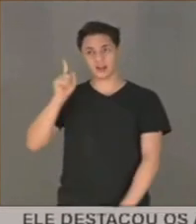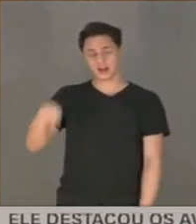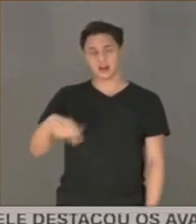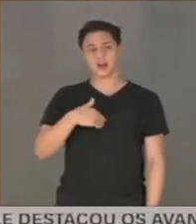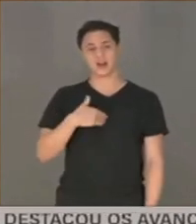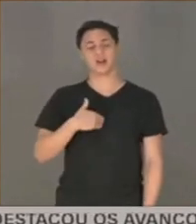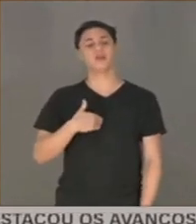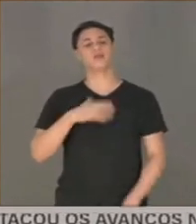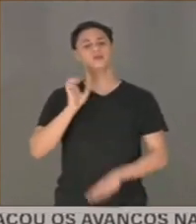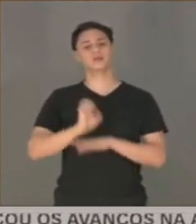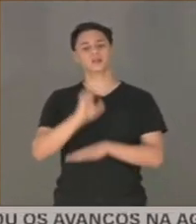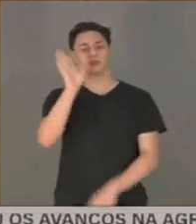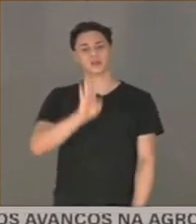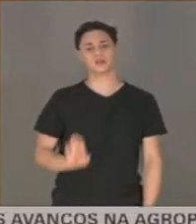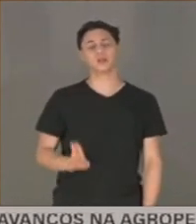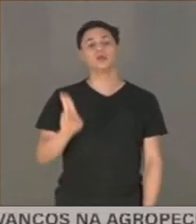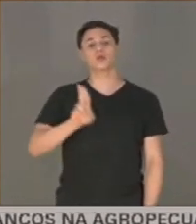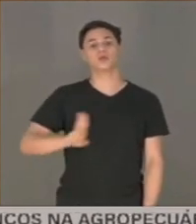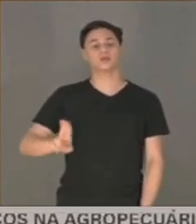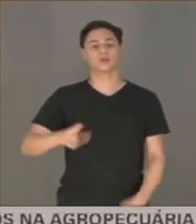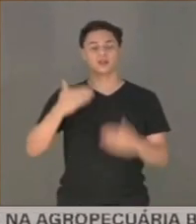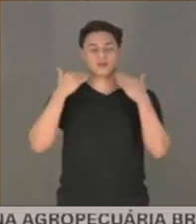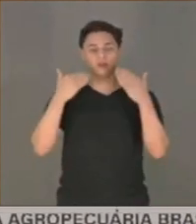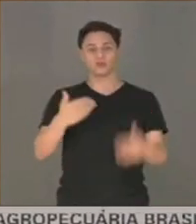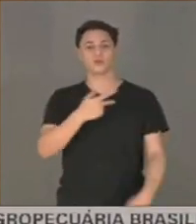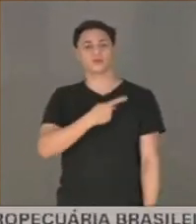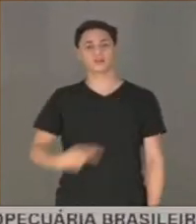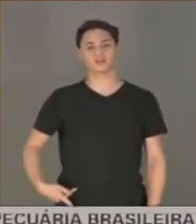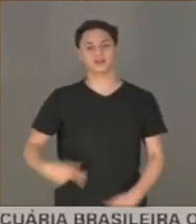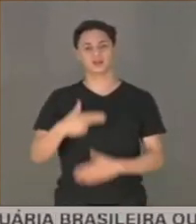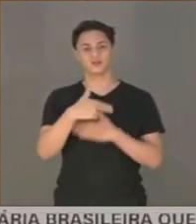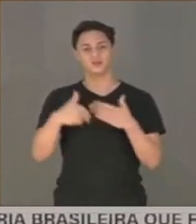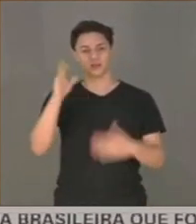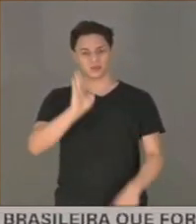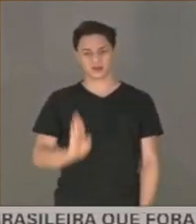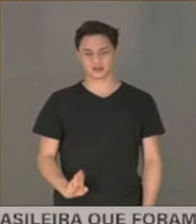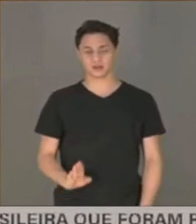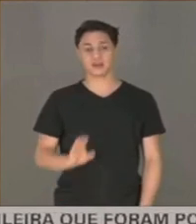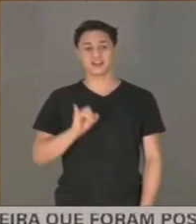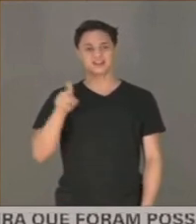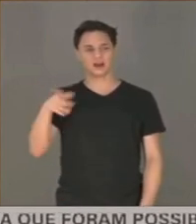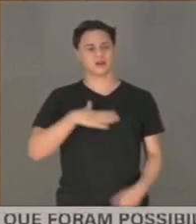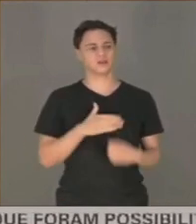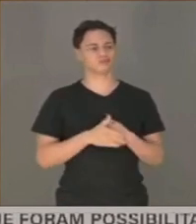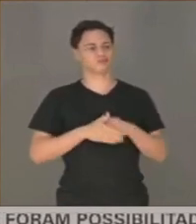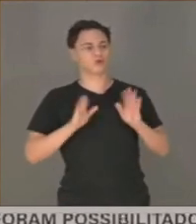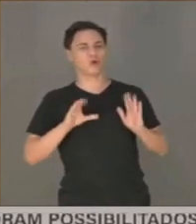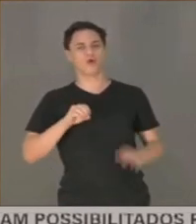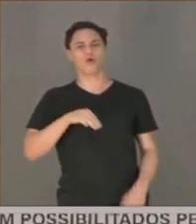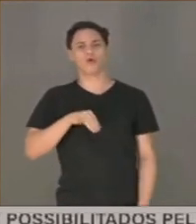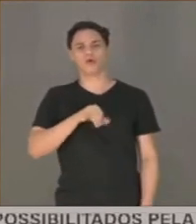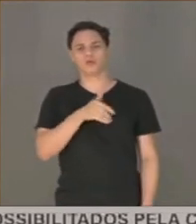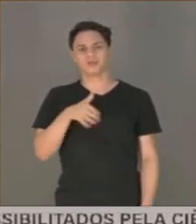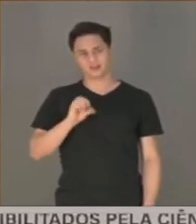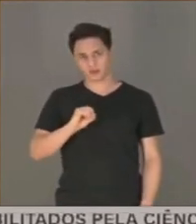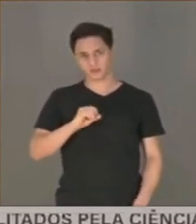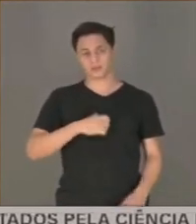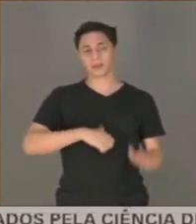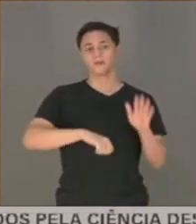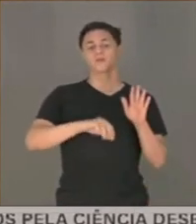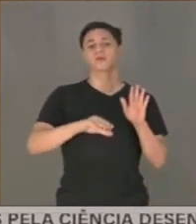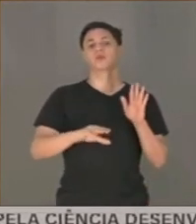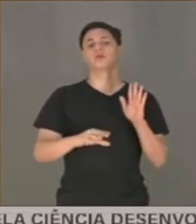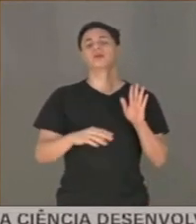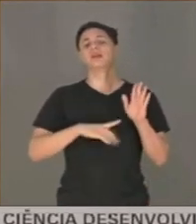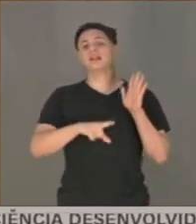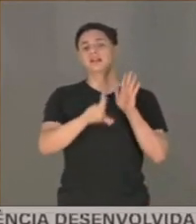o Estado brasileiro, através do Presidente e dos seus ministros. E quando ele se omite, o Código Penal é claro quando diz